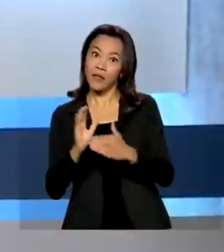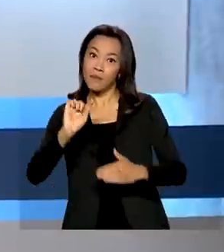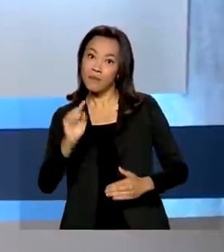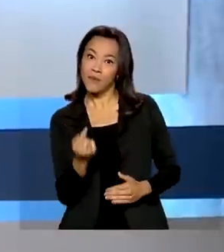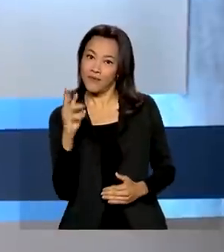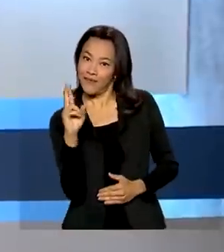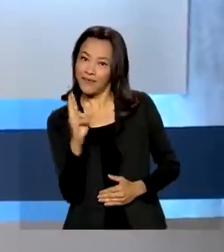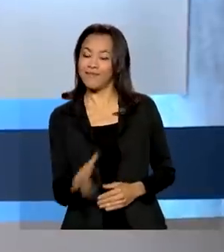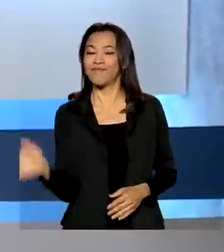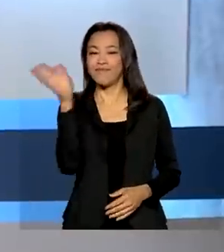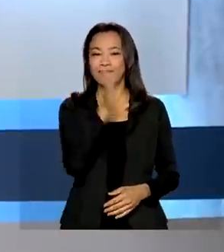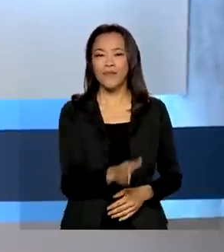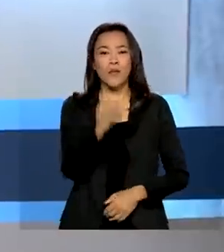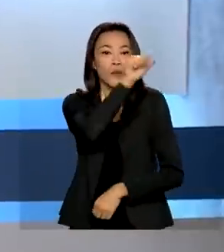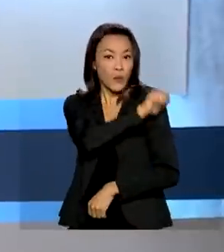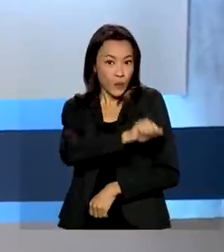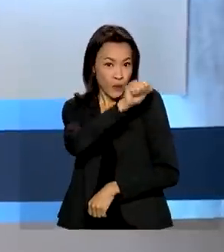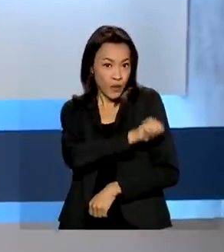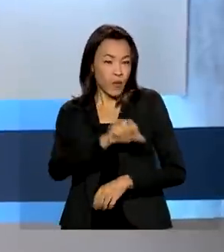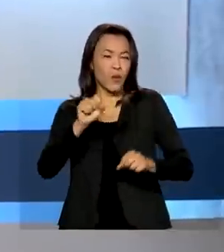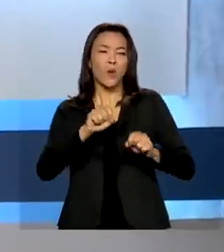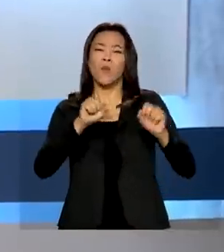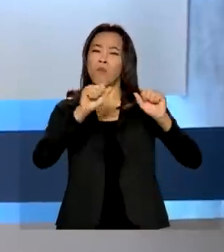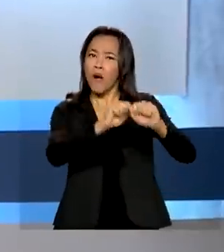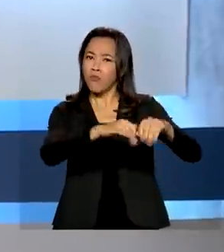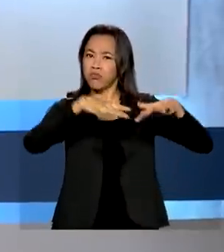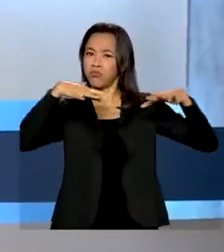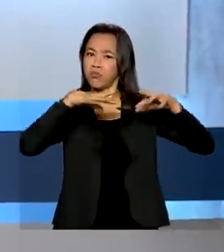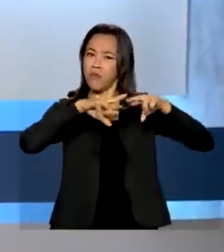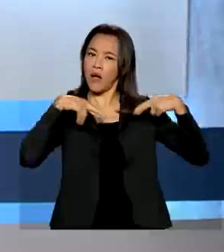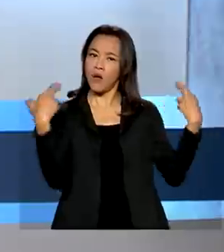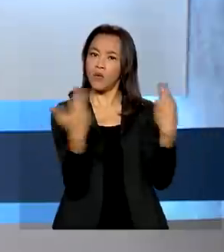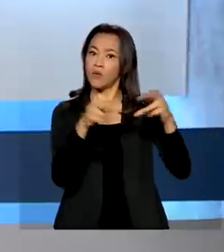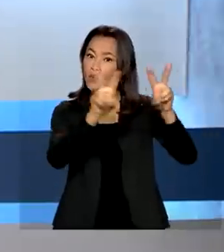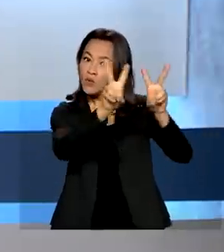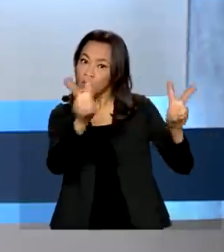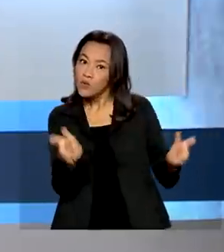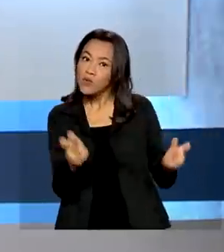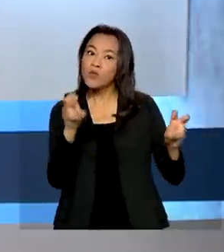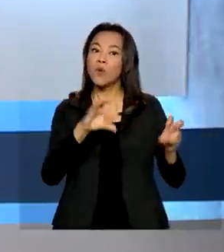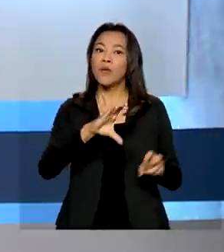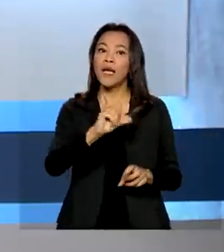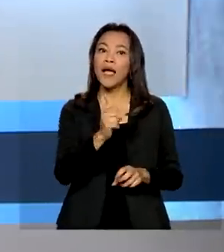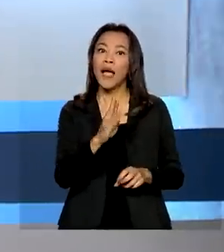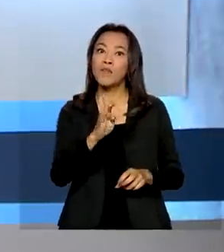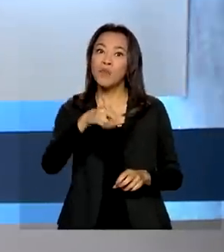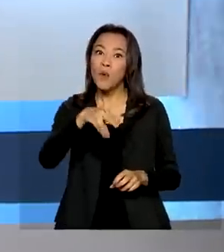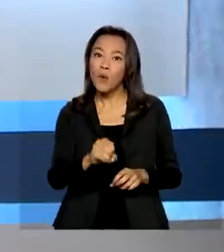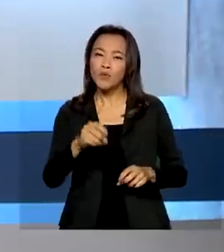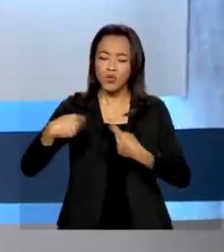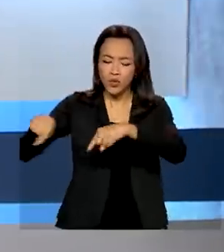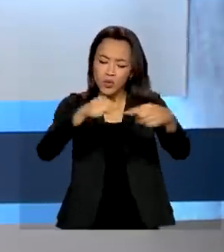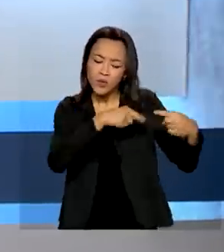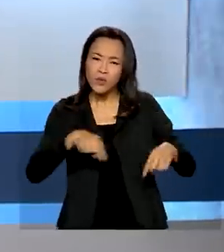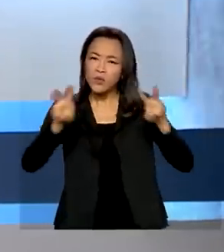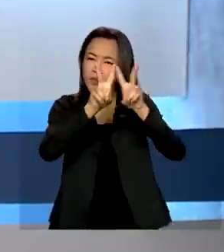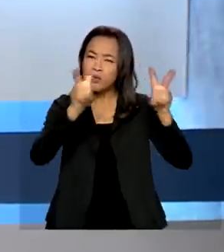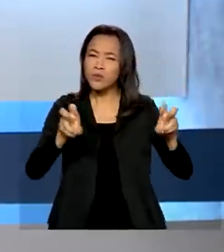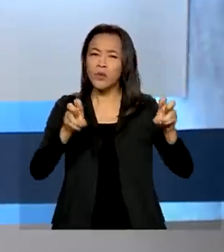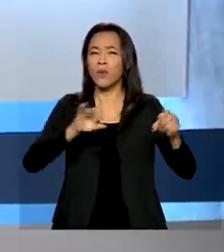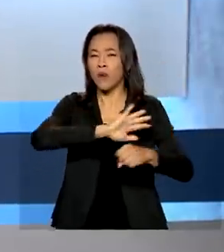No Rio de Janeiro, o Congresso sobre o Mercado Global de Carbono discute fonte de energia renovável e matriz